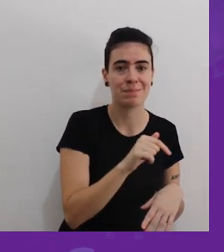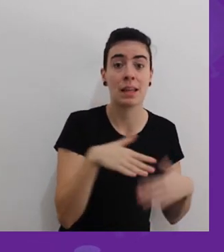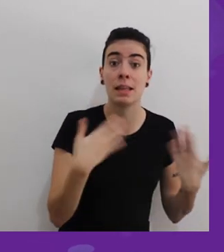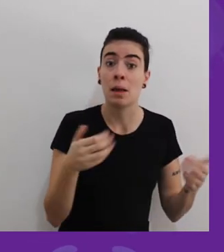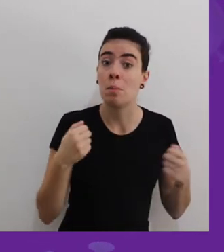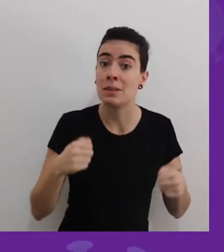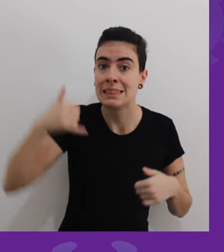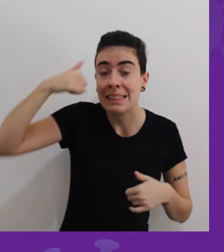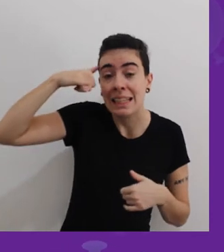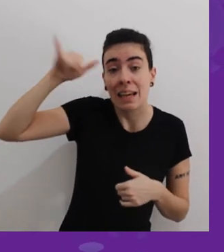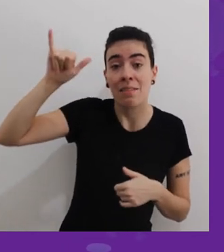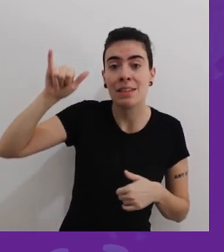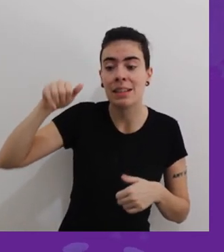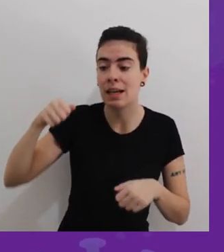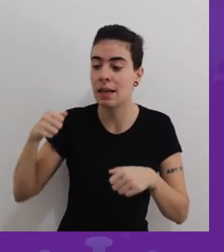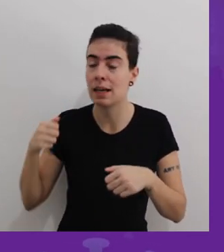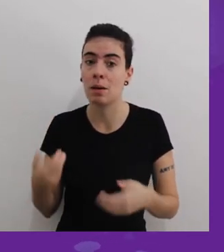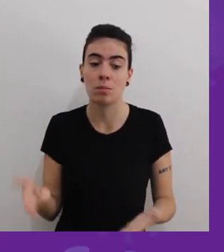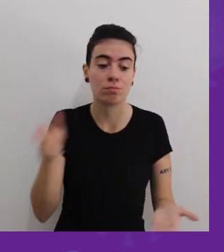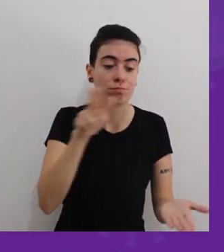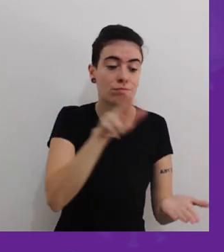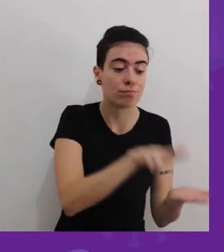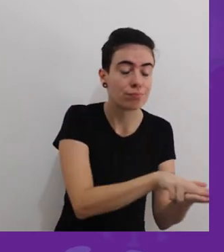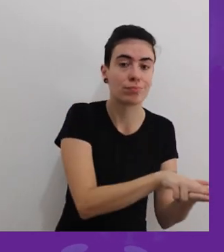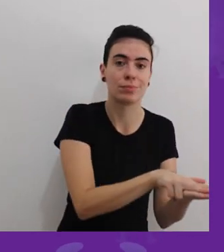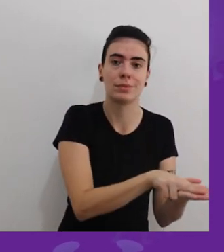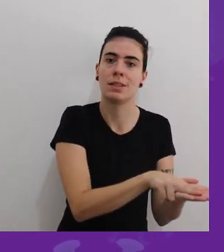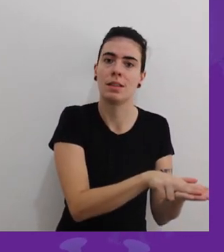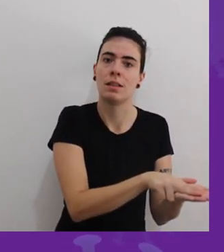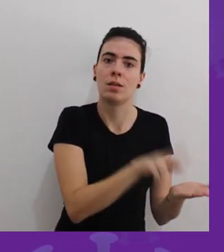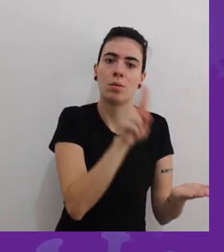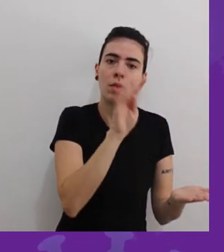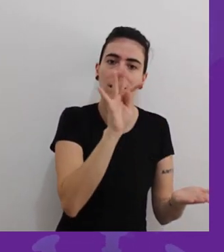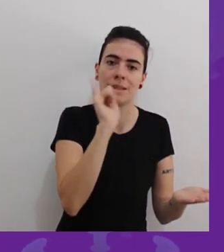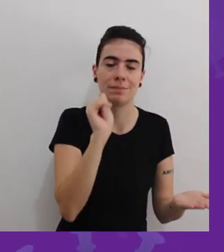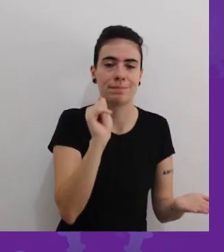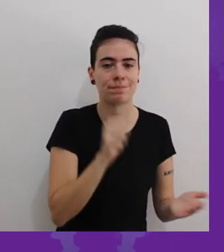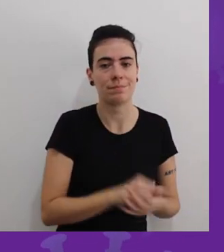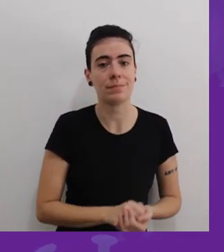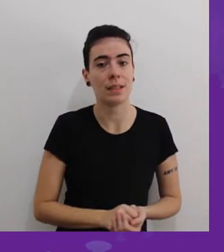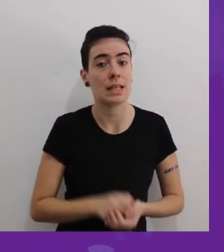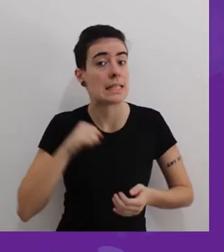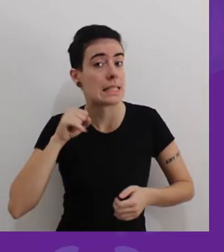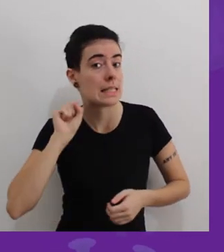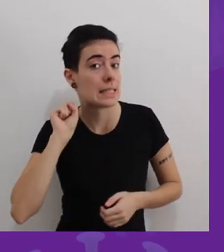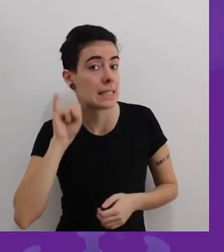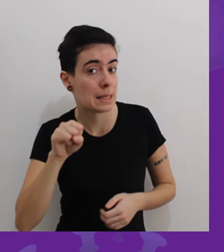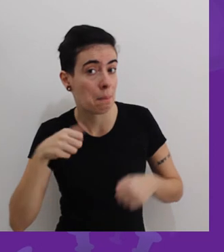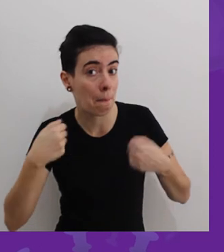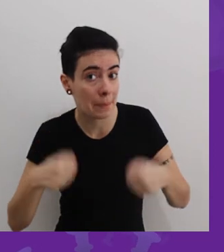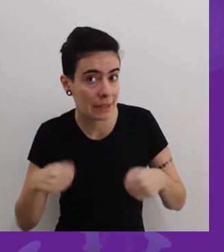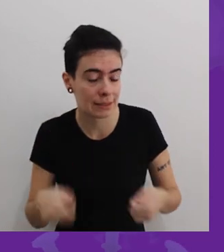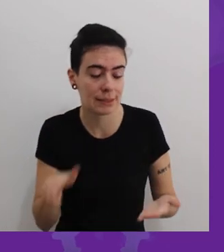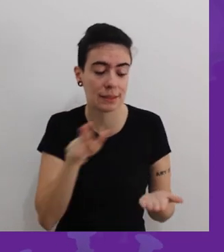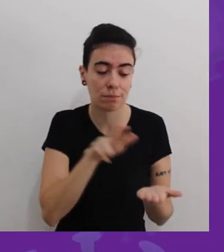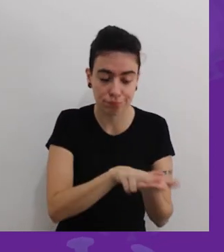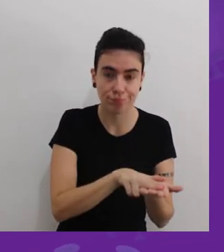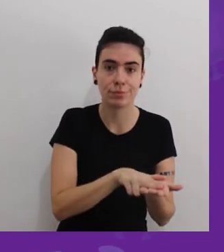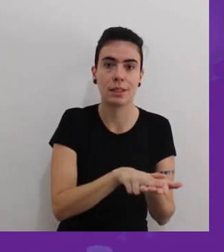privado ou público, porque é direito do cidadão e é obrigação do Estado a proteção da vida das pessoas.